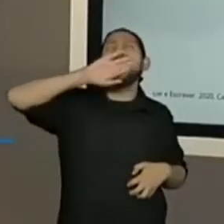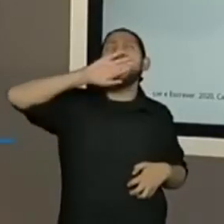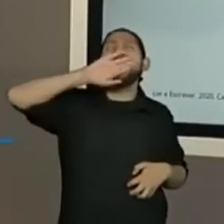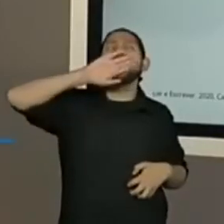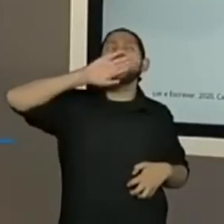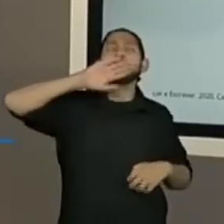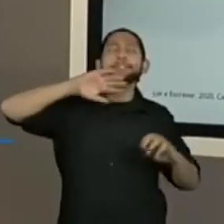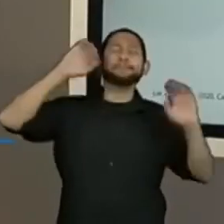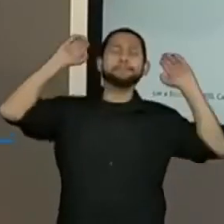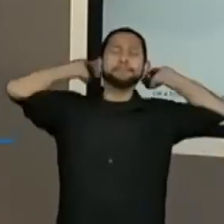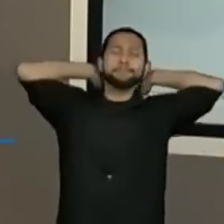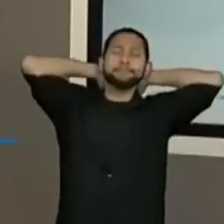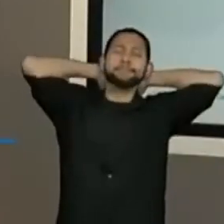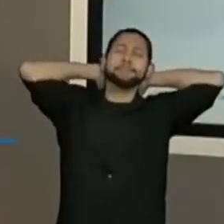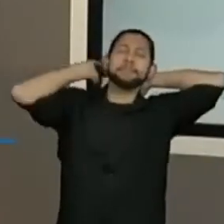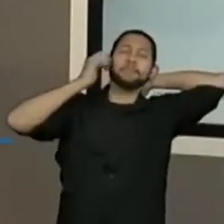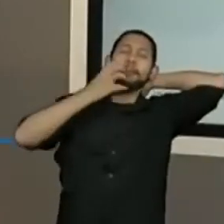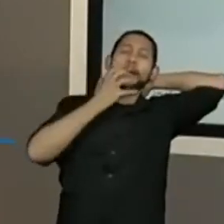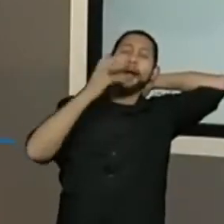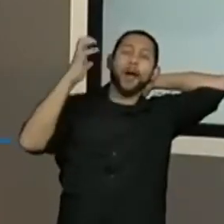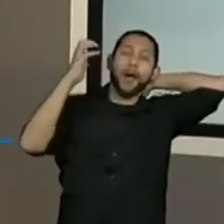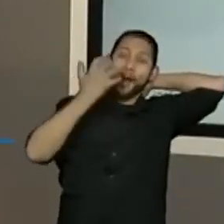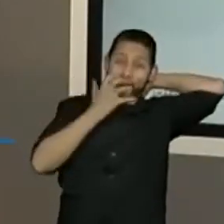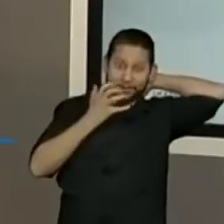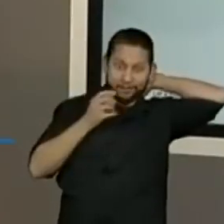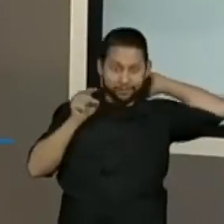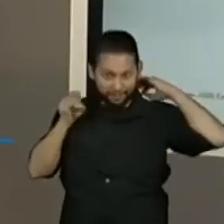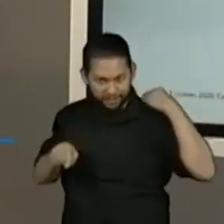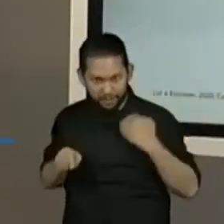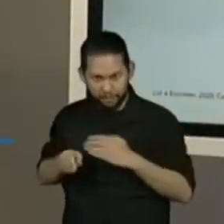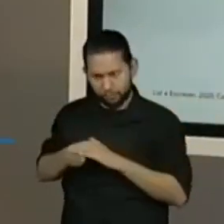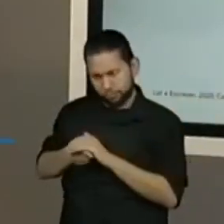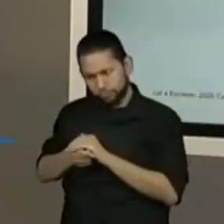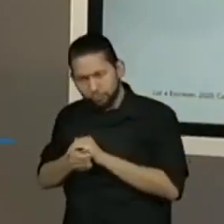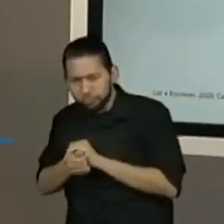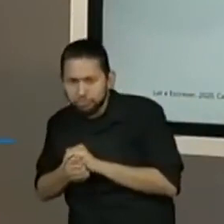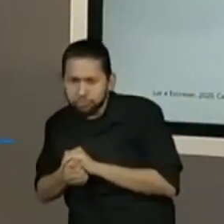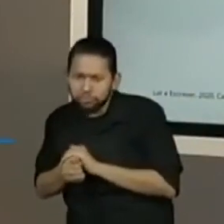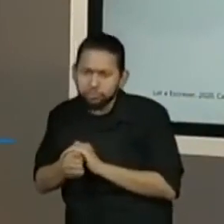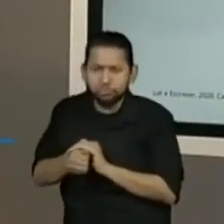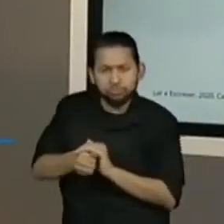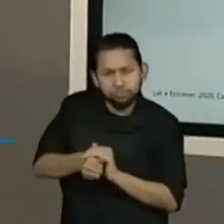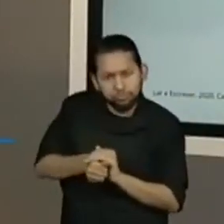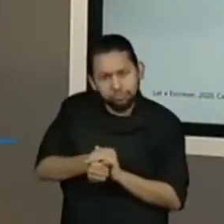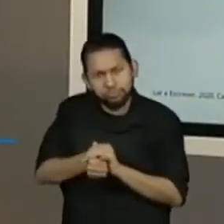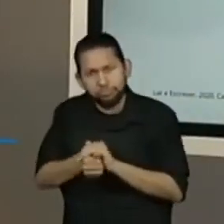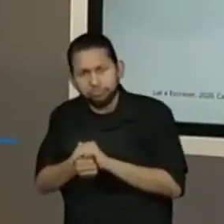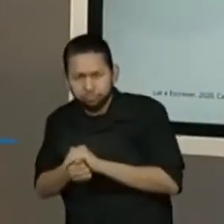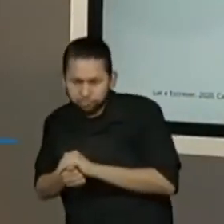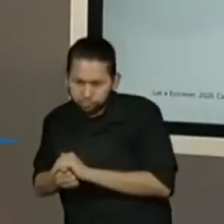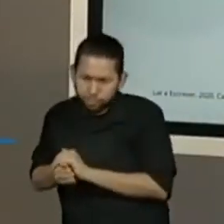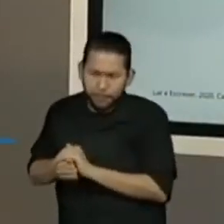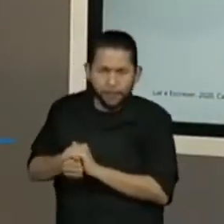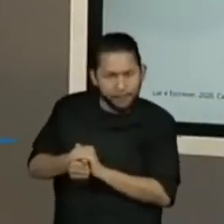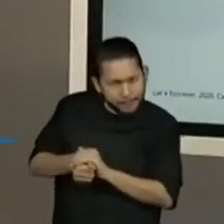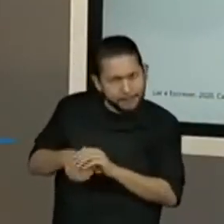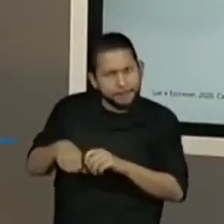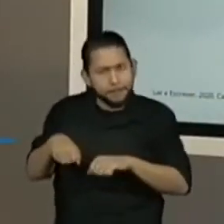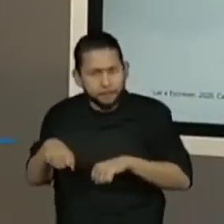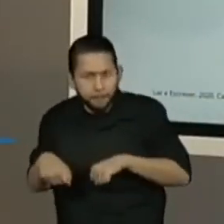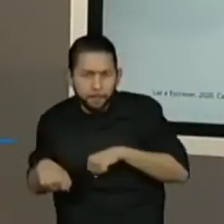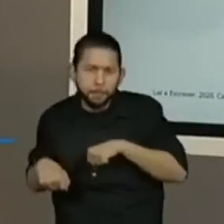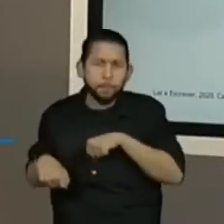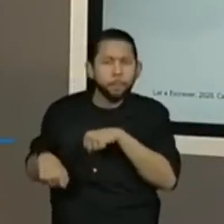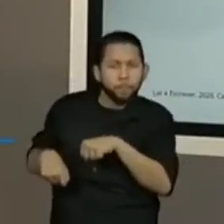um cochilo nessa tartaruga no devagar e sempre, eu gosto mais dessa moral, devagar e sempre atingiu o objetivo e